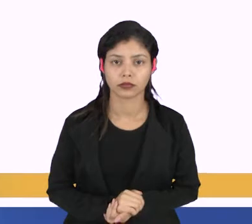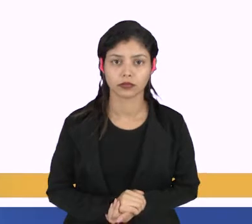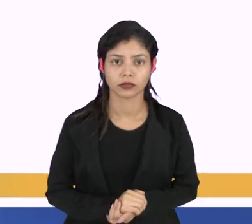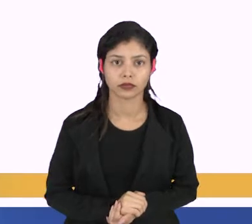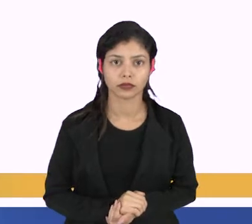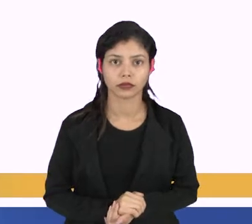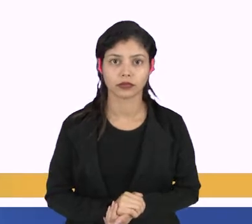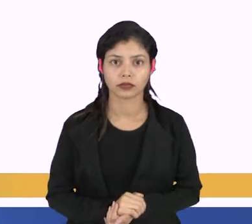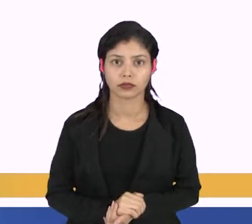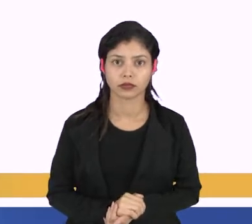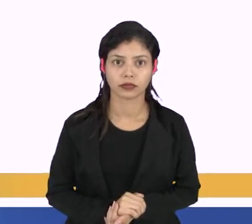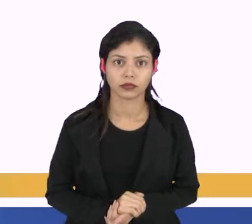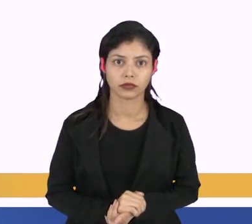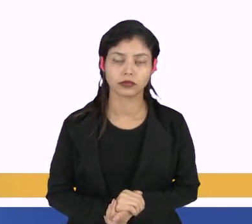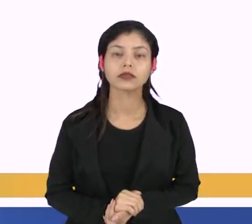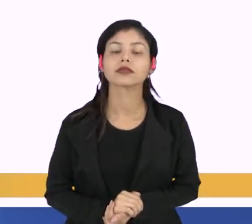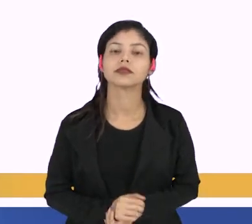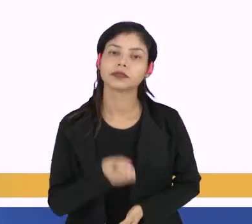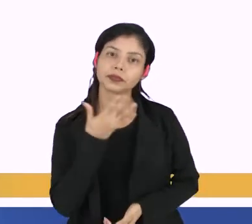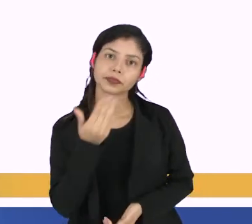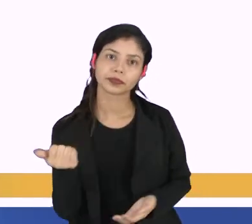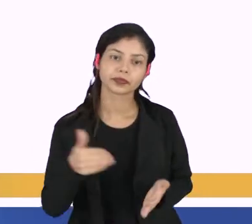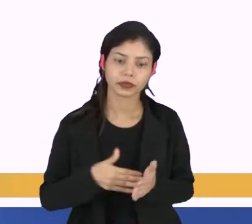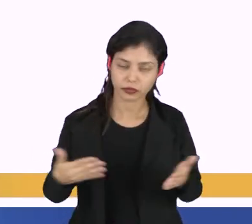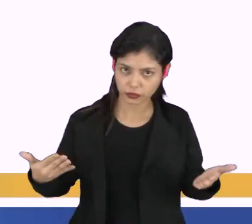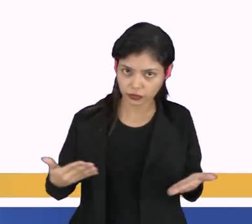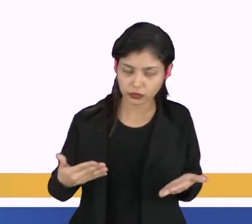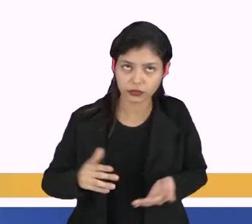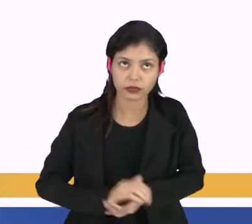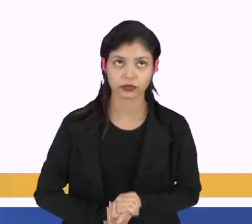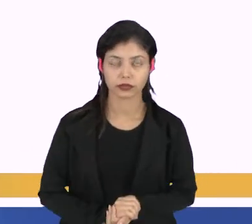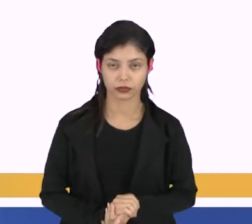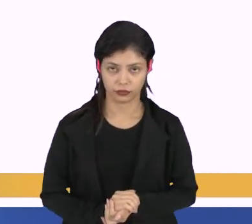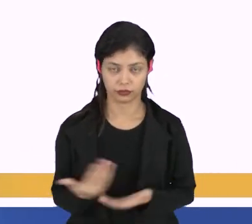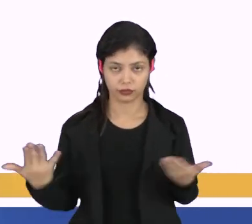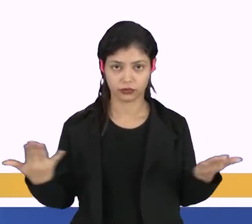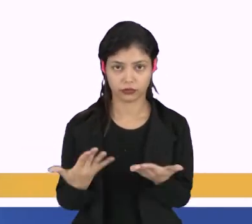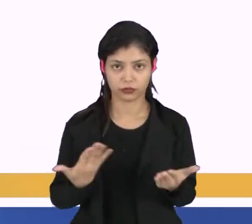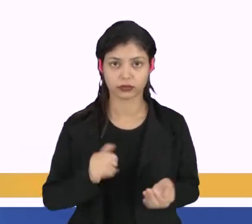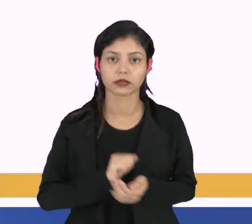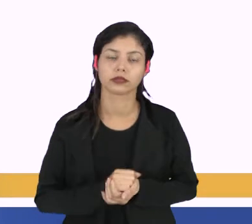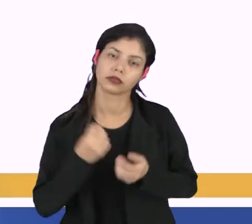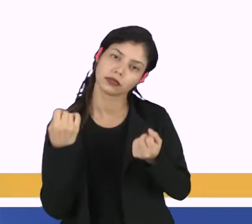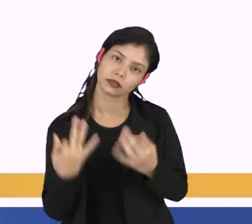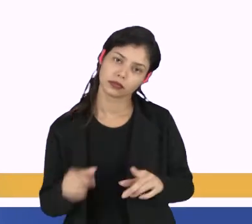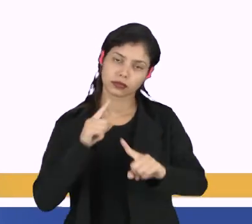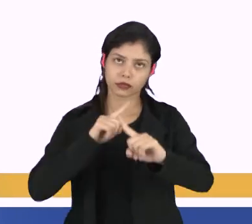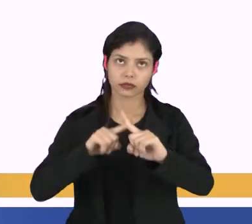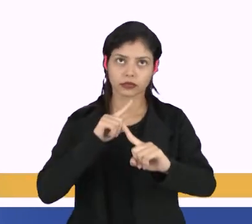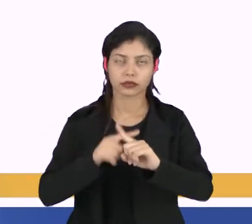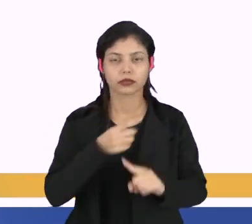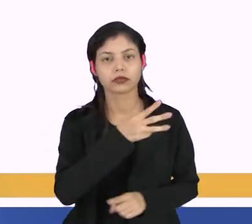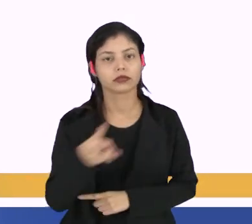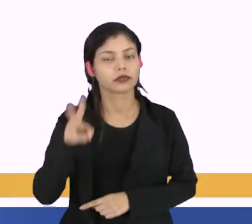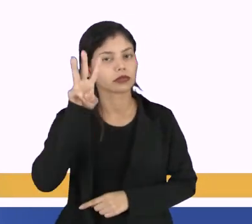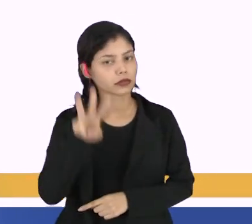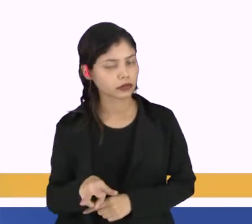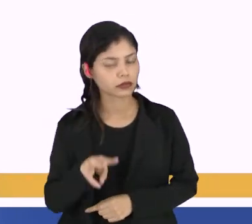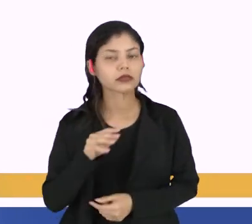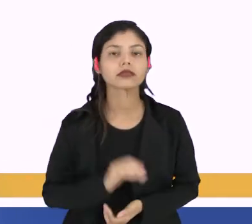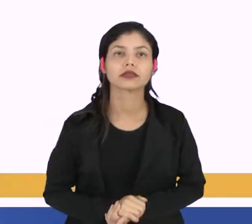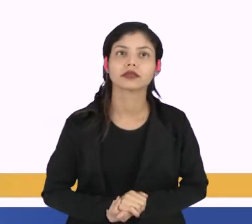e o 9. Tudo bem até aqui? Então agora nós vamos tratar da multiplicação de